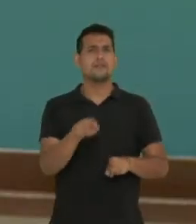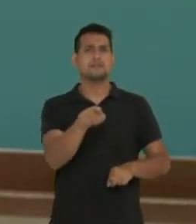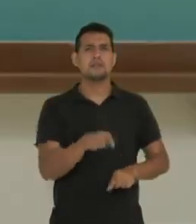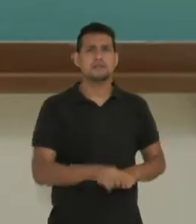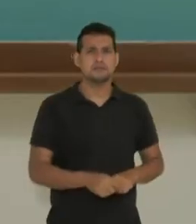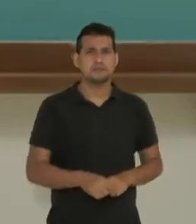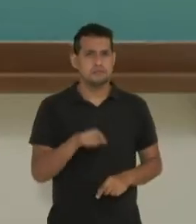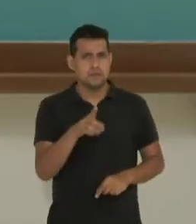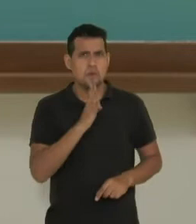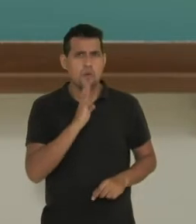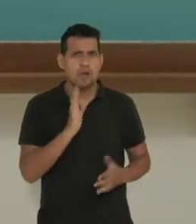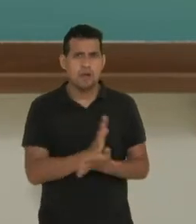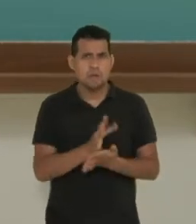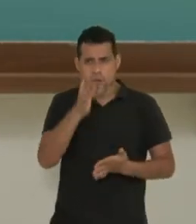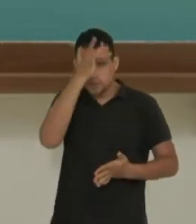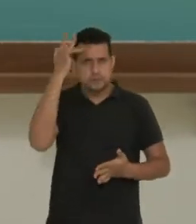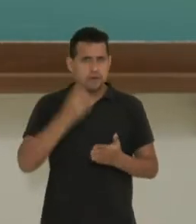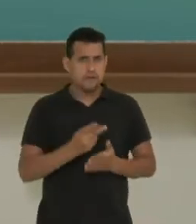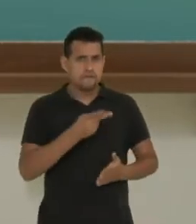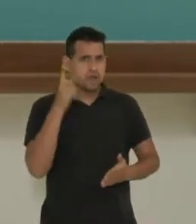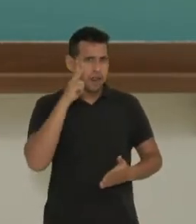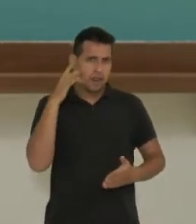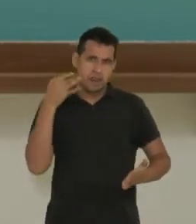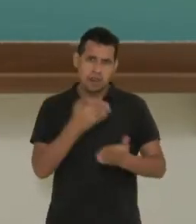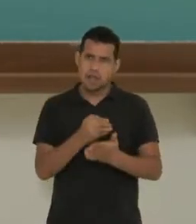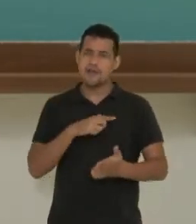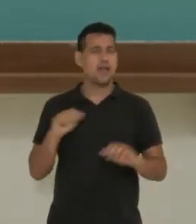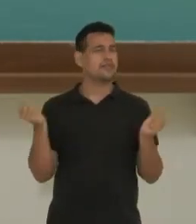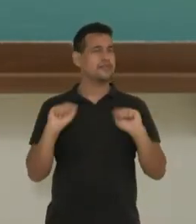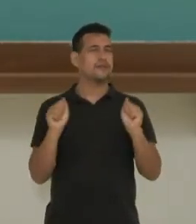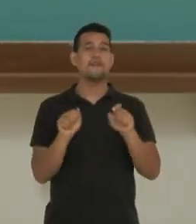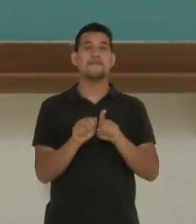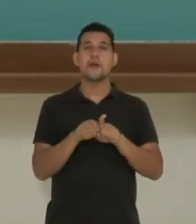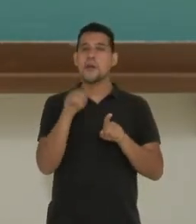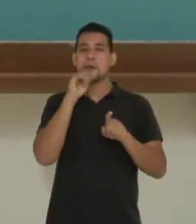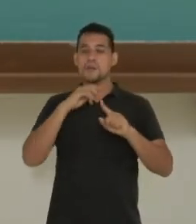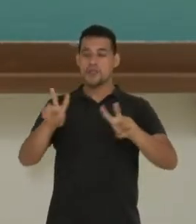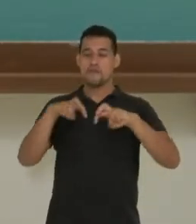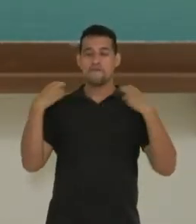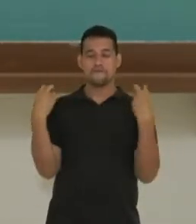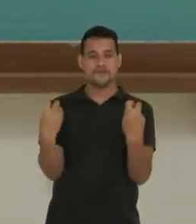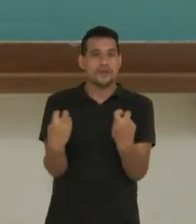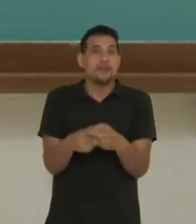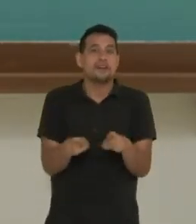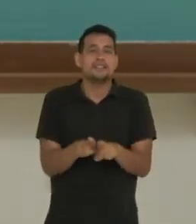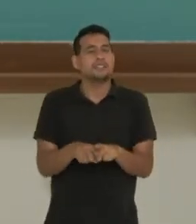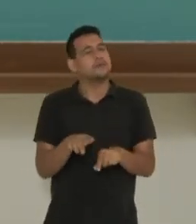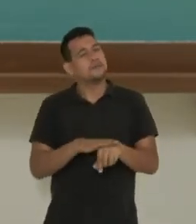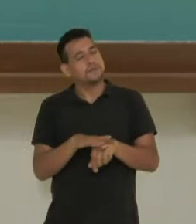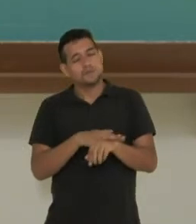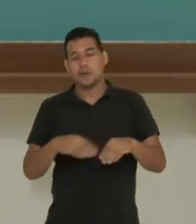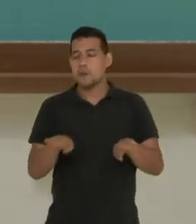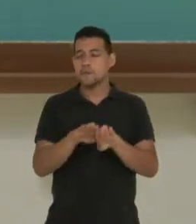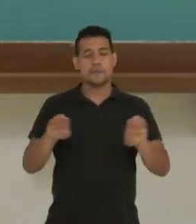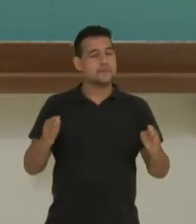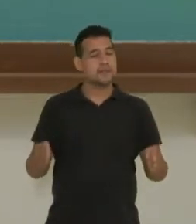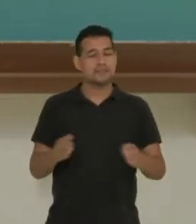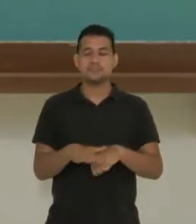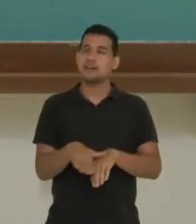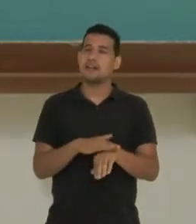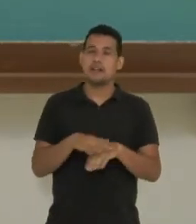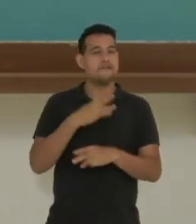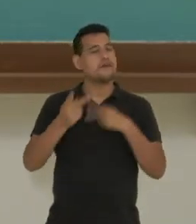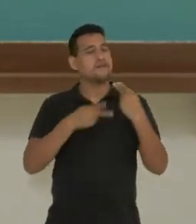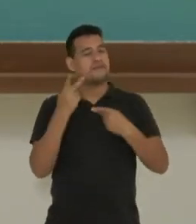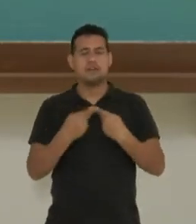conhece algum contador de história? Alguém que gosta de ficar em volta do fogo, em volta da mesa, na sala, contando